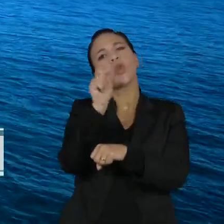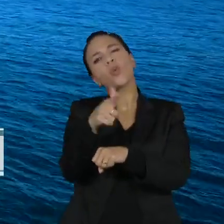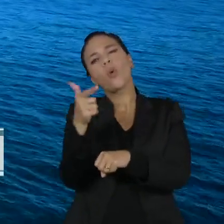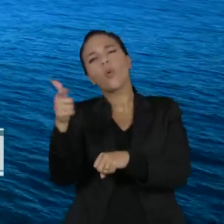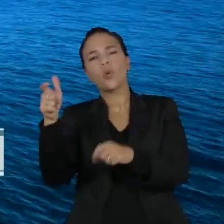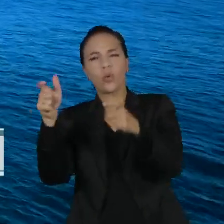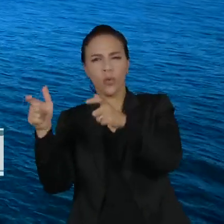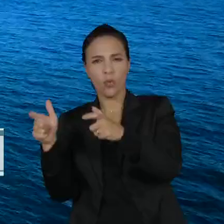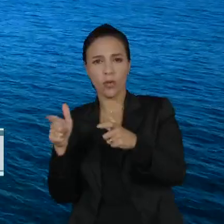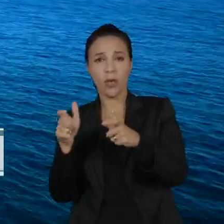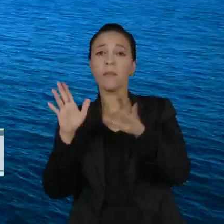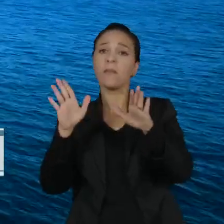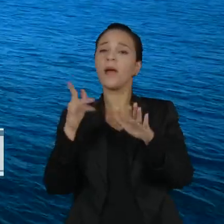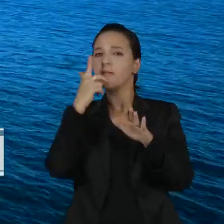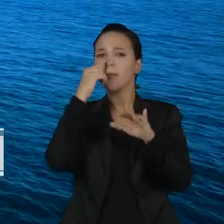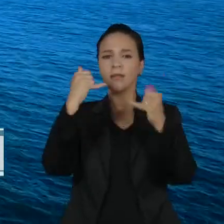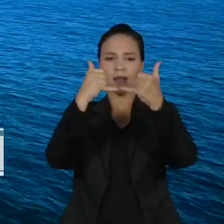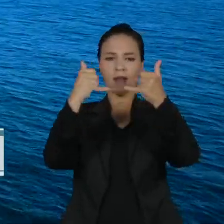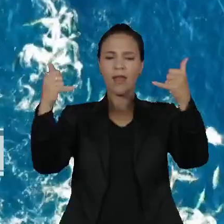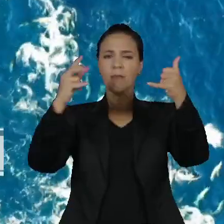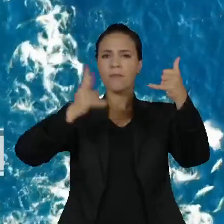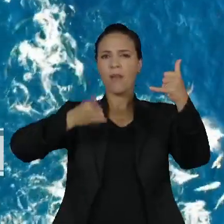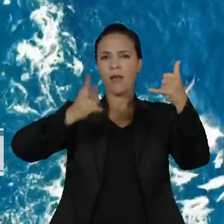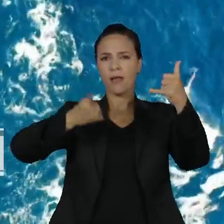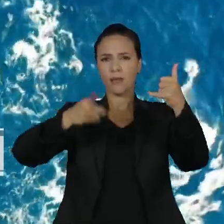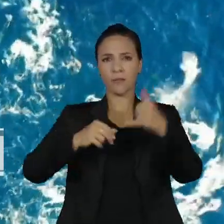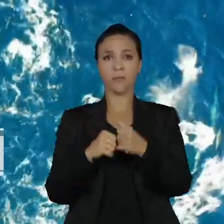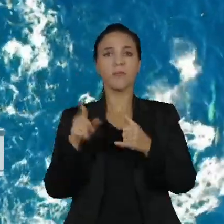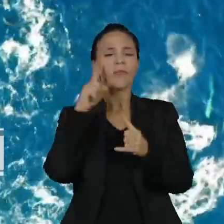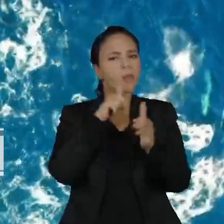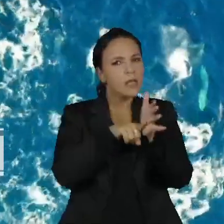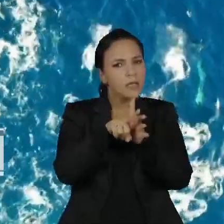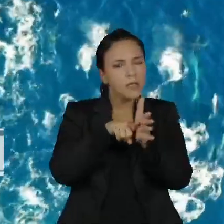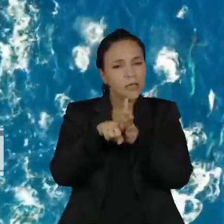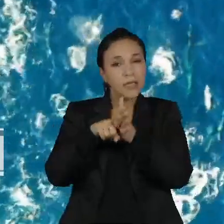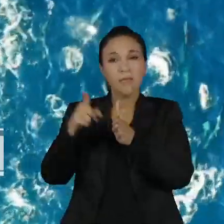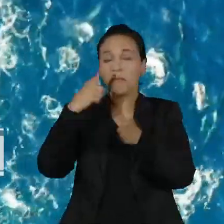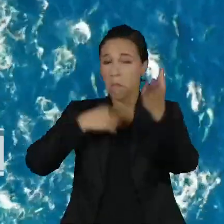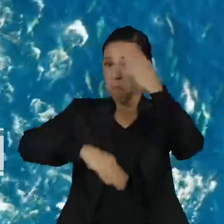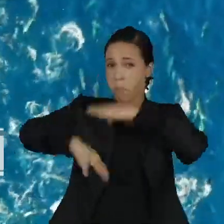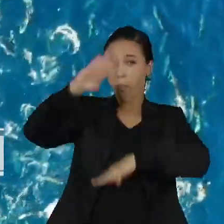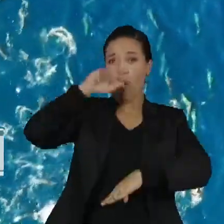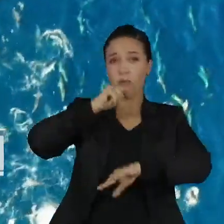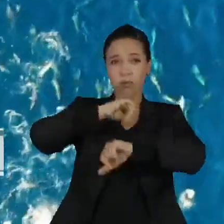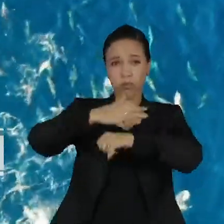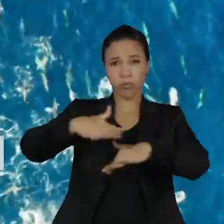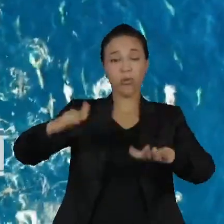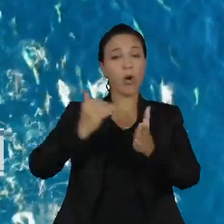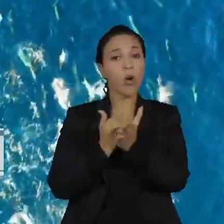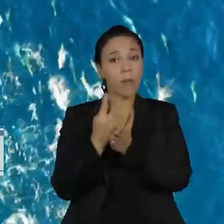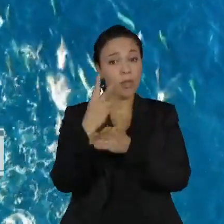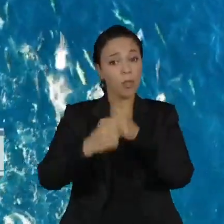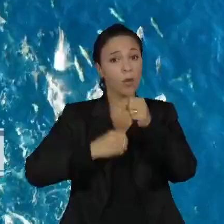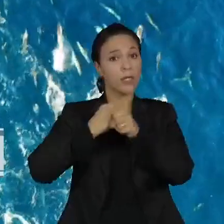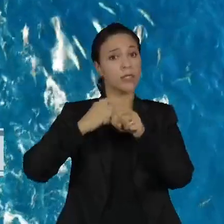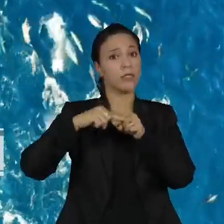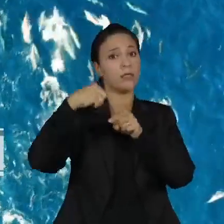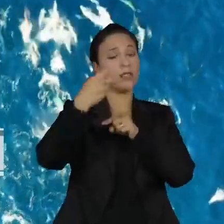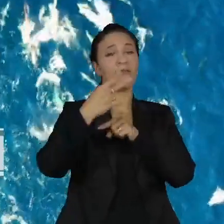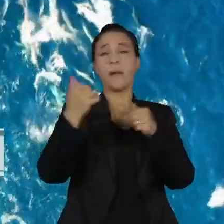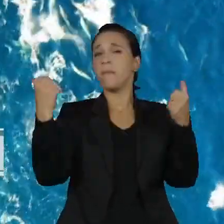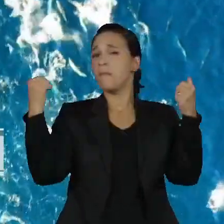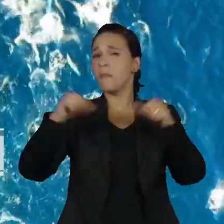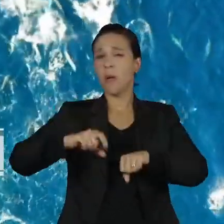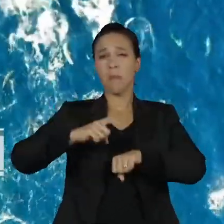de ambos estarem na mesma latitude. O estudo estima que o colapso desse sistema marítimo começará em dois anos e chegará ao pior